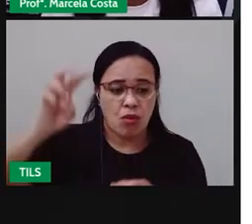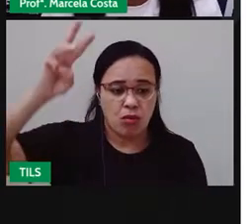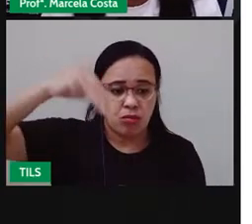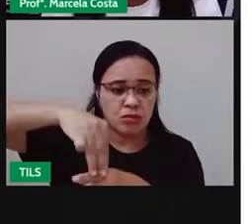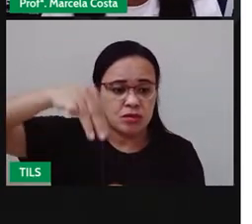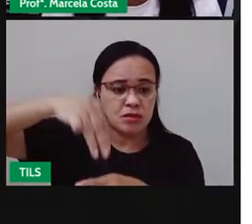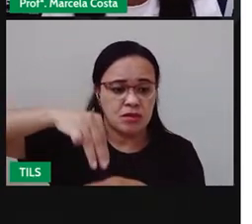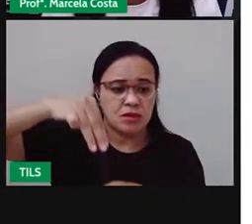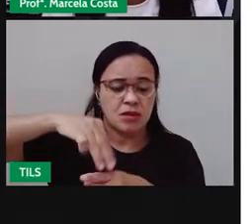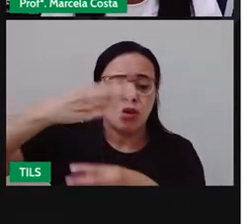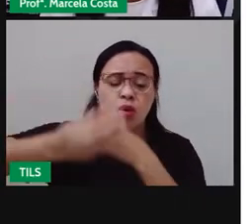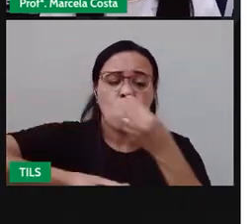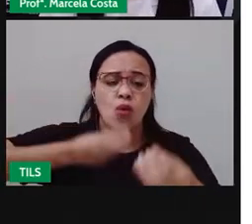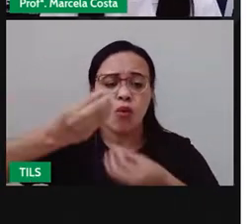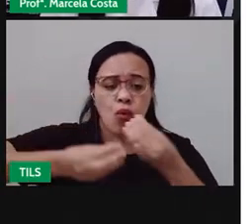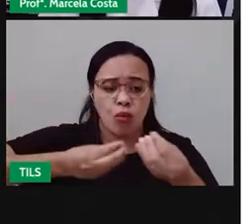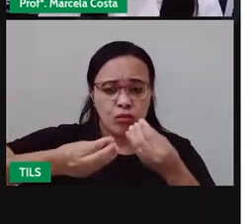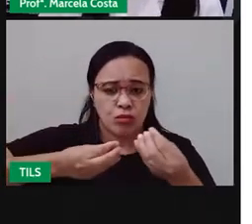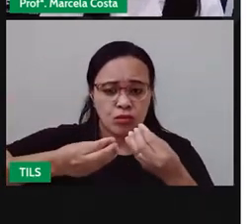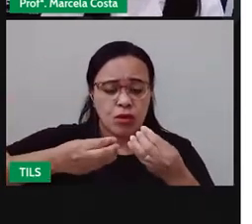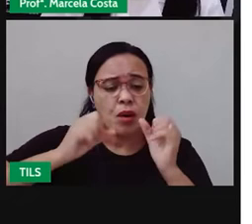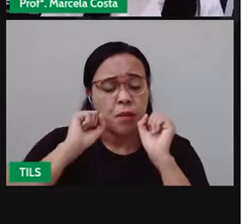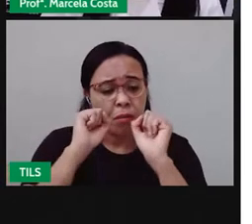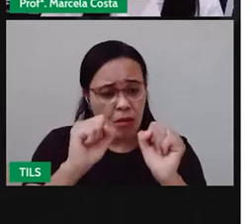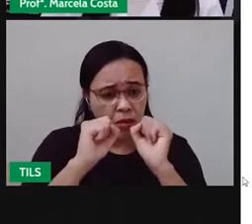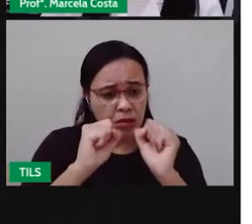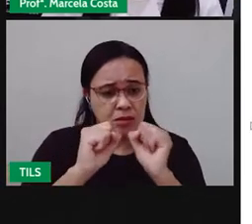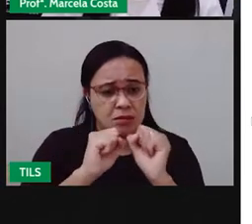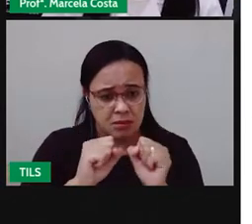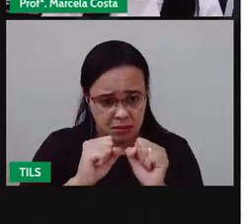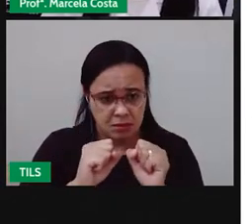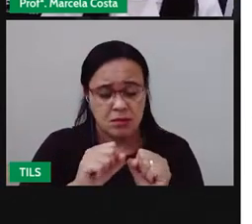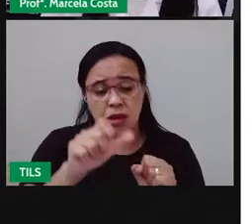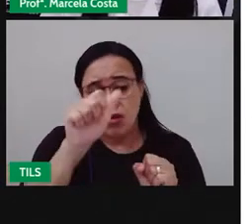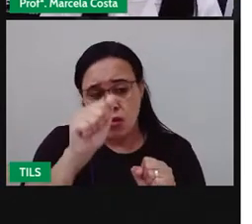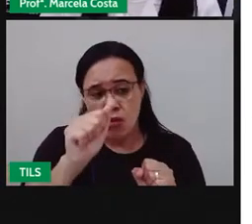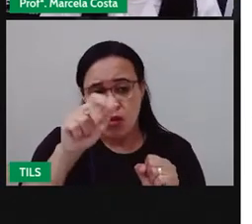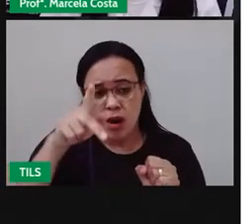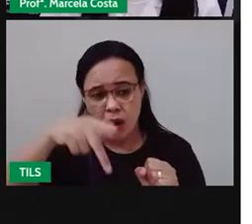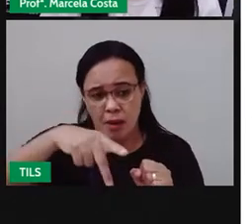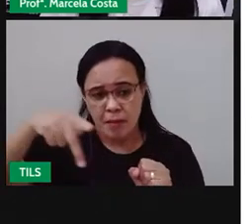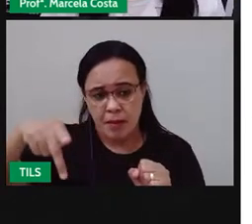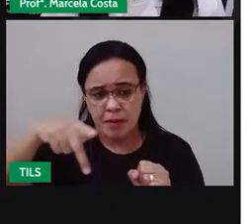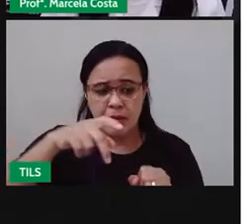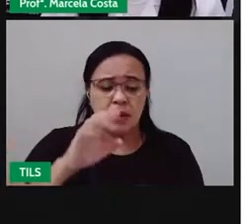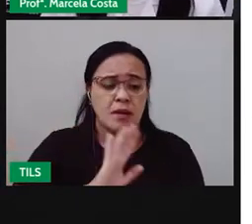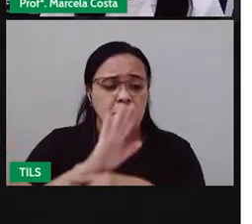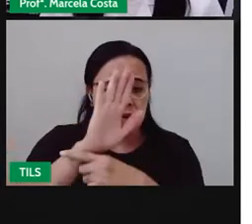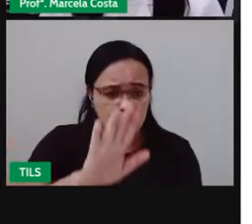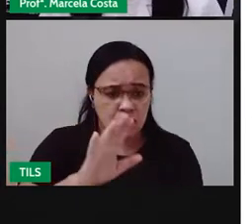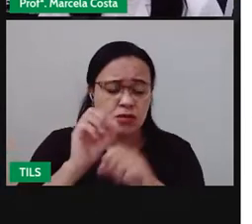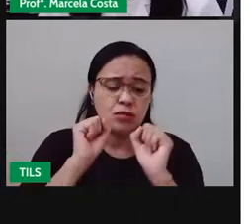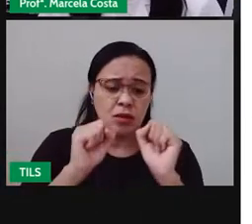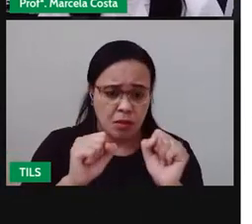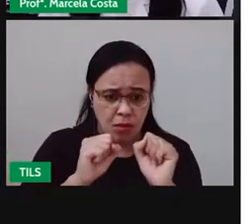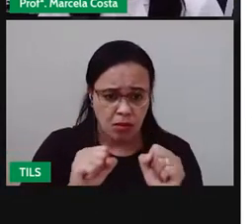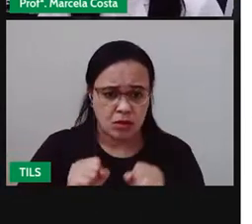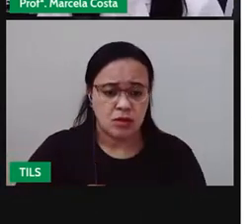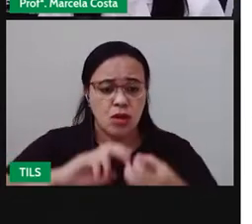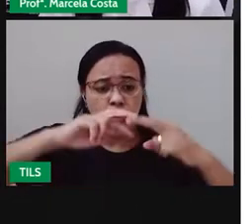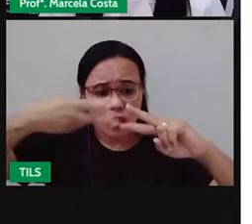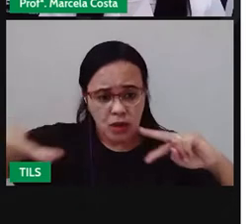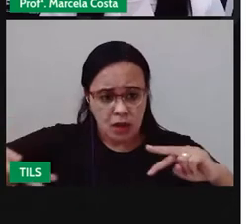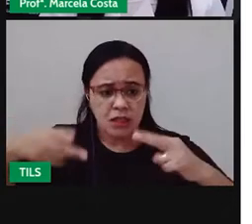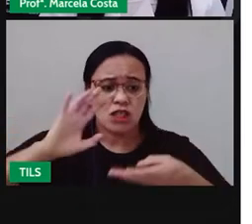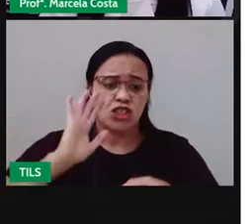EAS. Eu coloquei aqui na apresentação o link que eu já pesquisei para vocês,